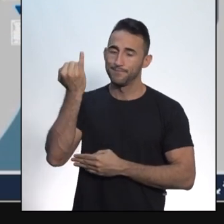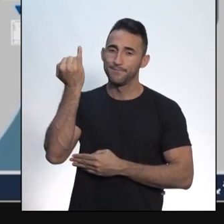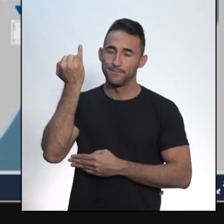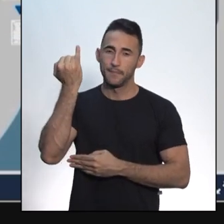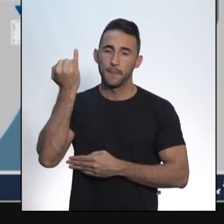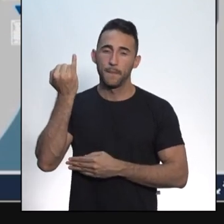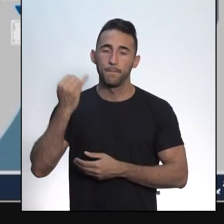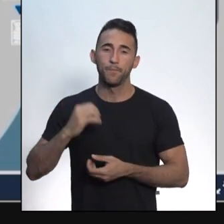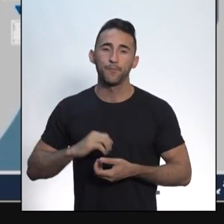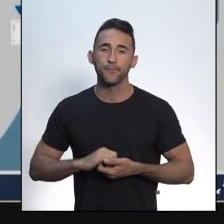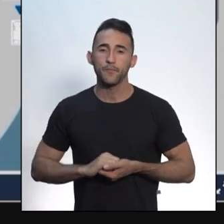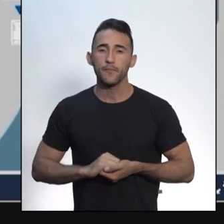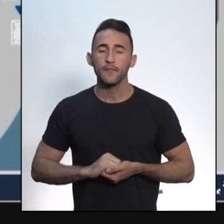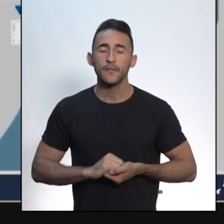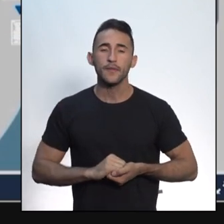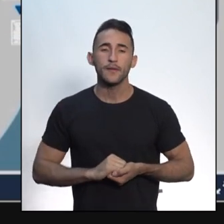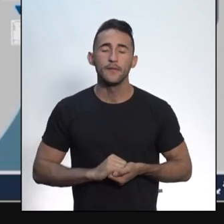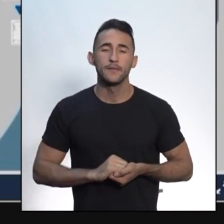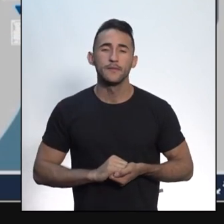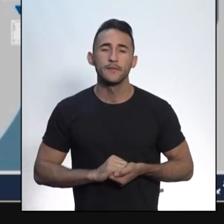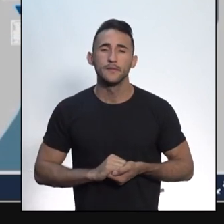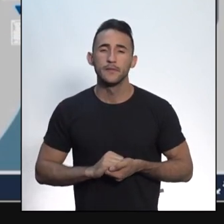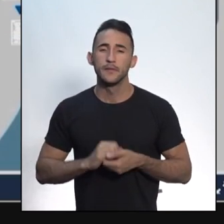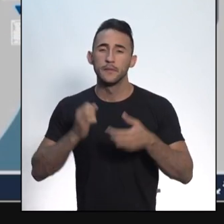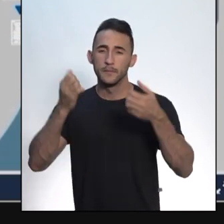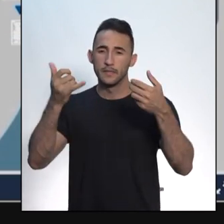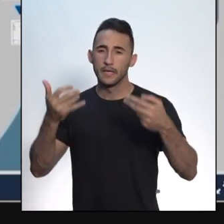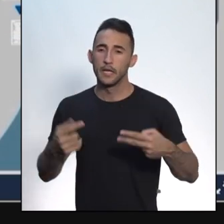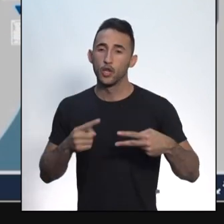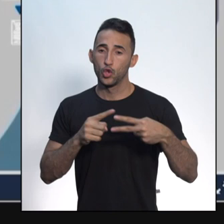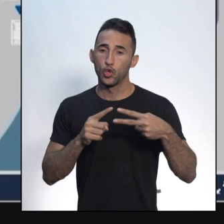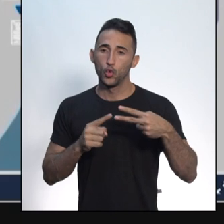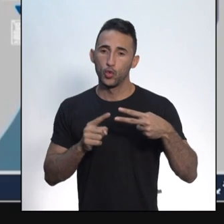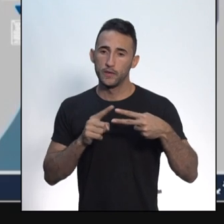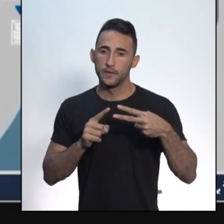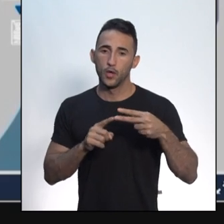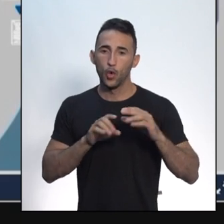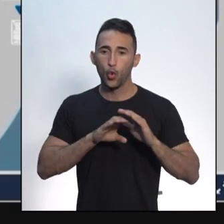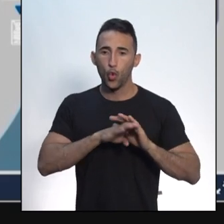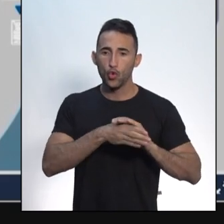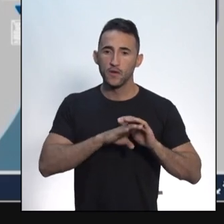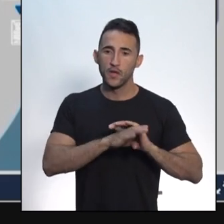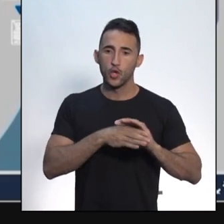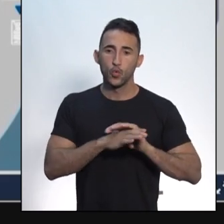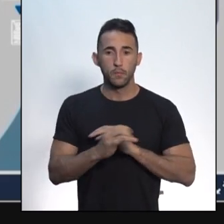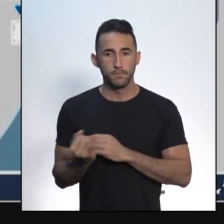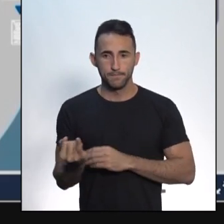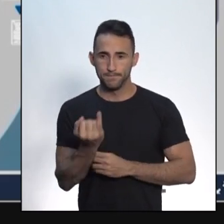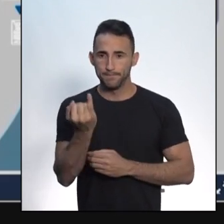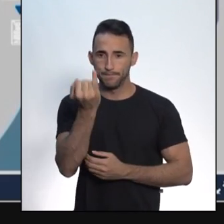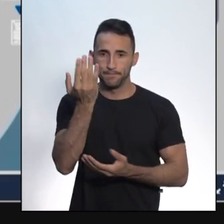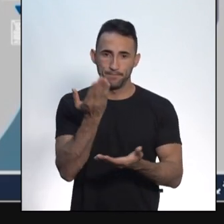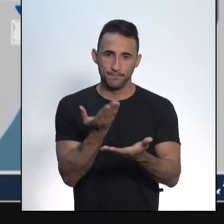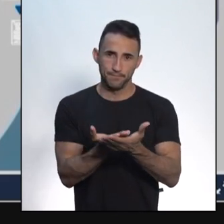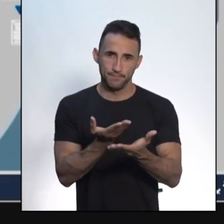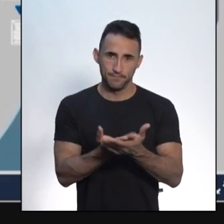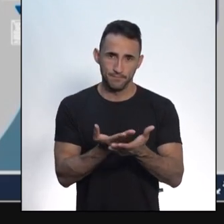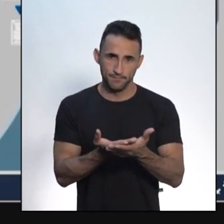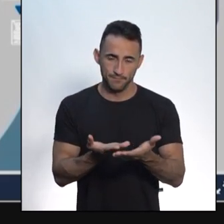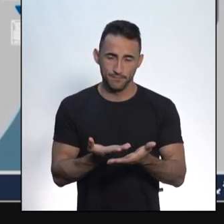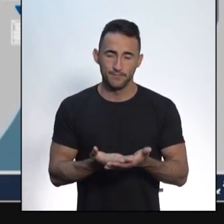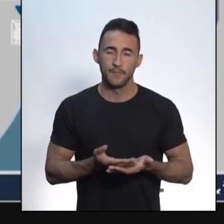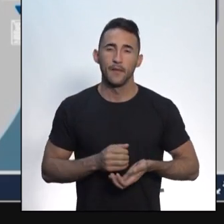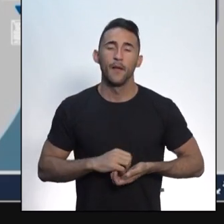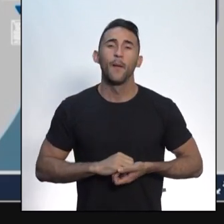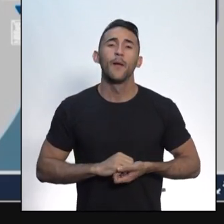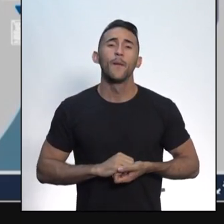Nós vamos trabalhar com dois conceitos fundamentais na aula de hoje. Na aula de hoje,